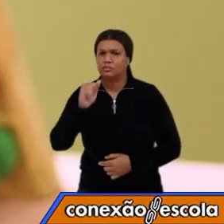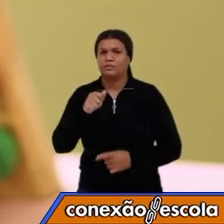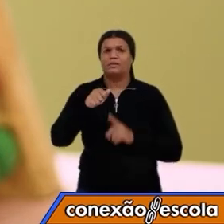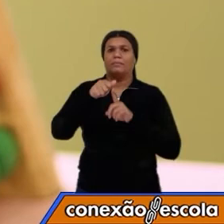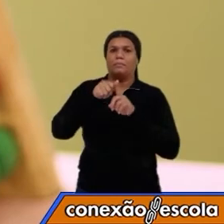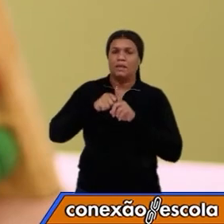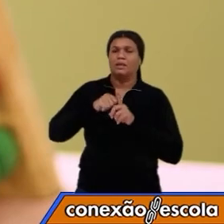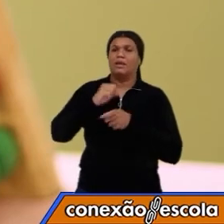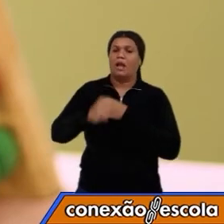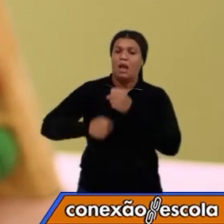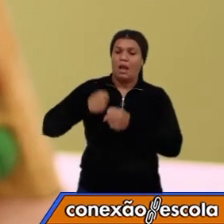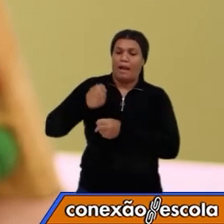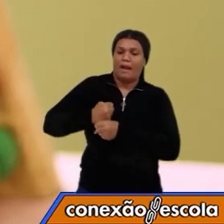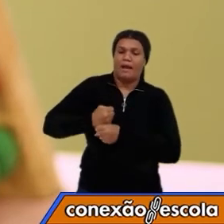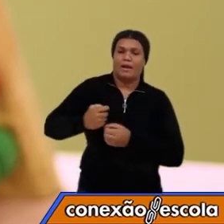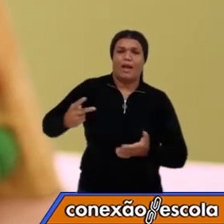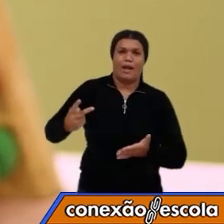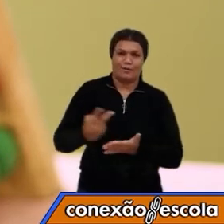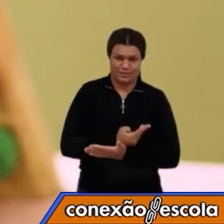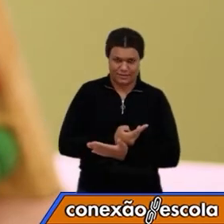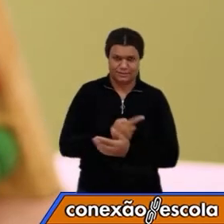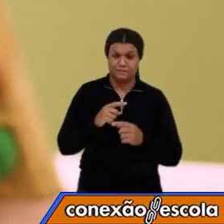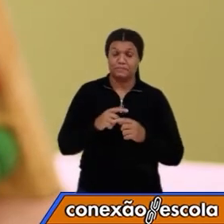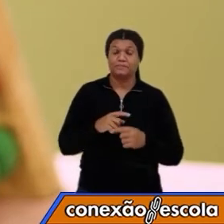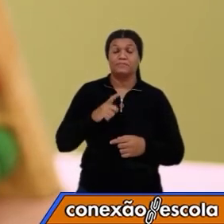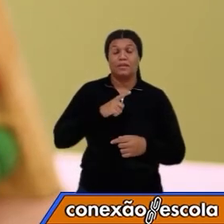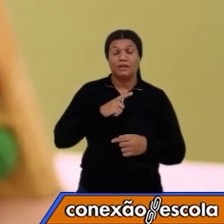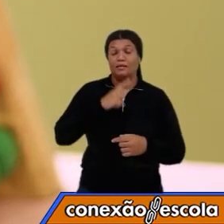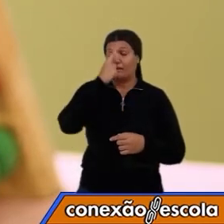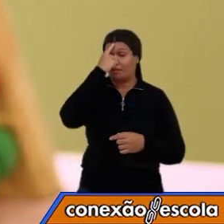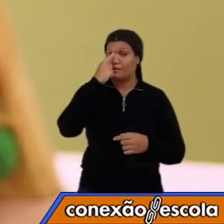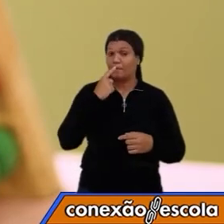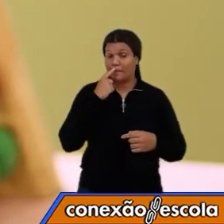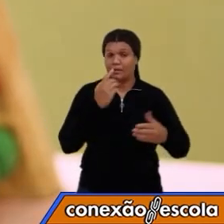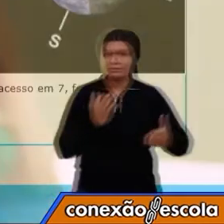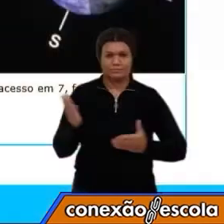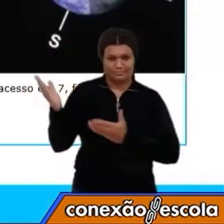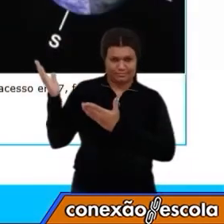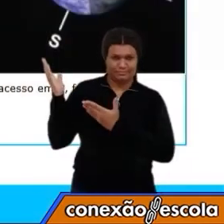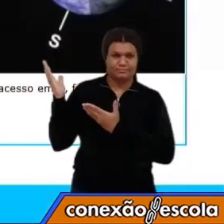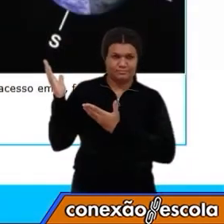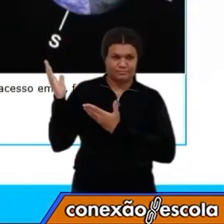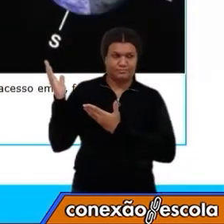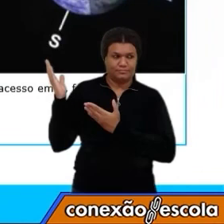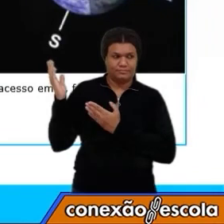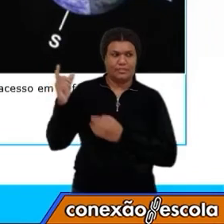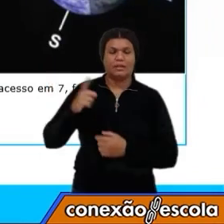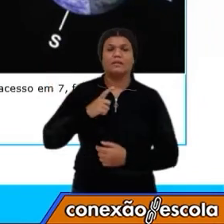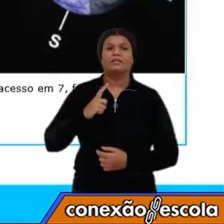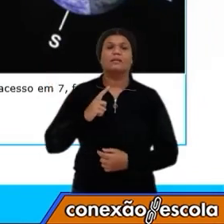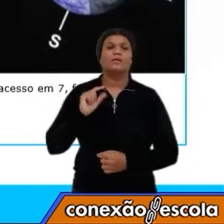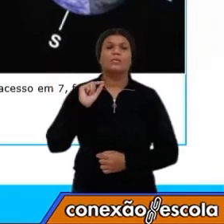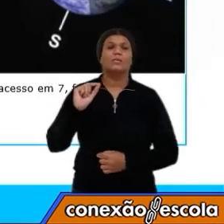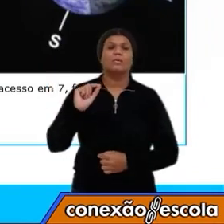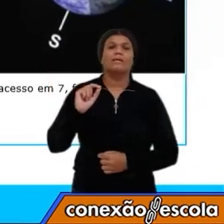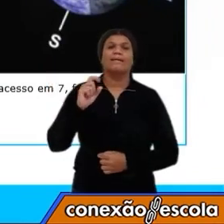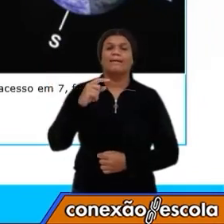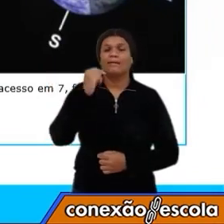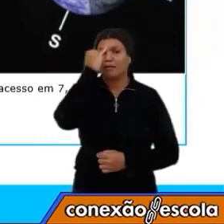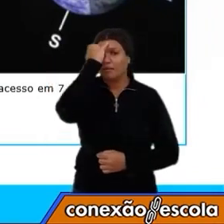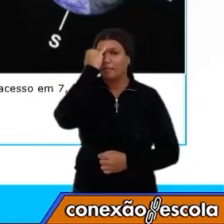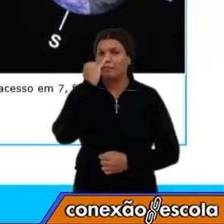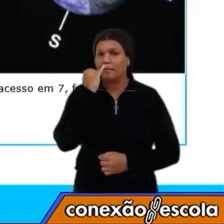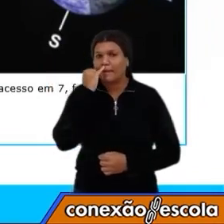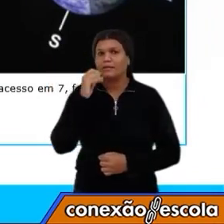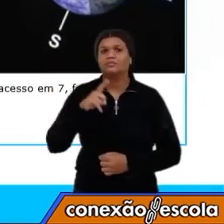acontecem. Na próxima imagem que vai aparecer aí na sua tela, nós temos a ilustração de